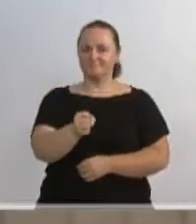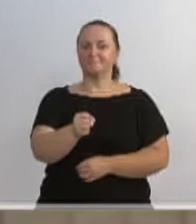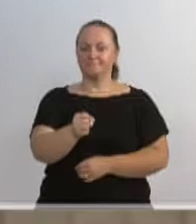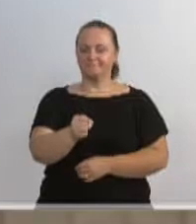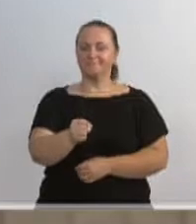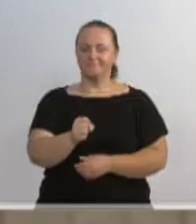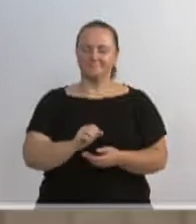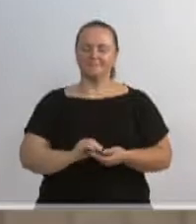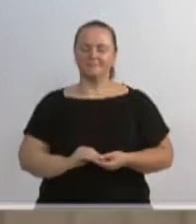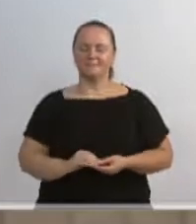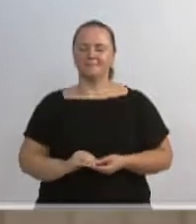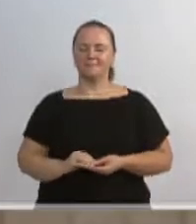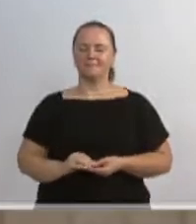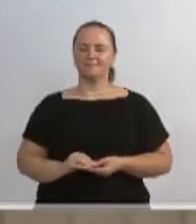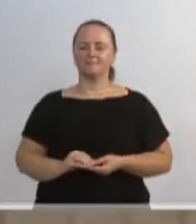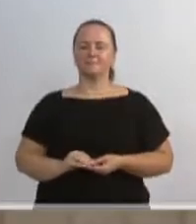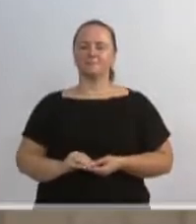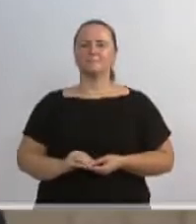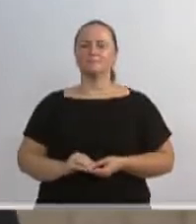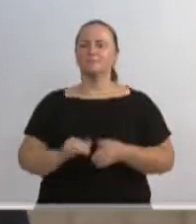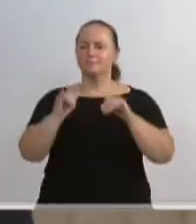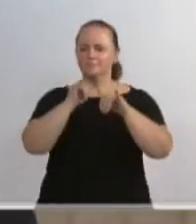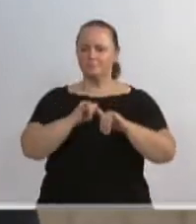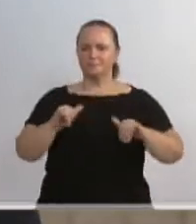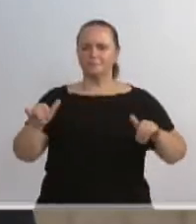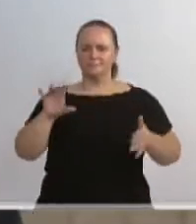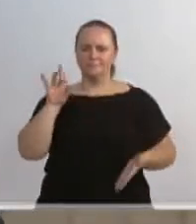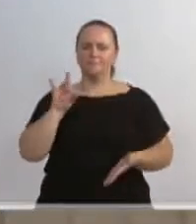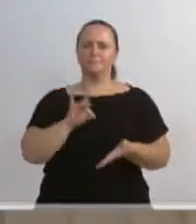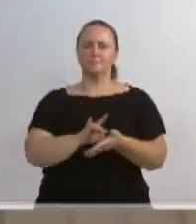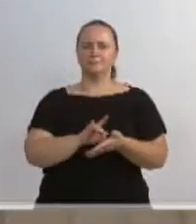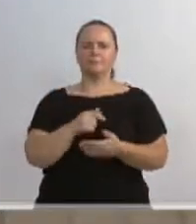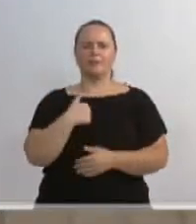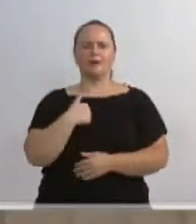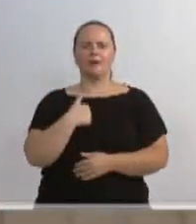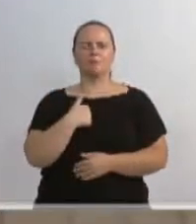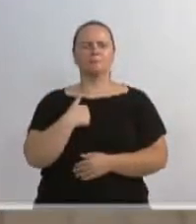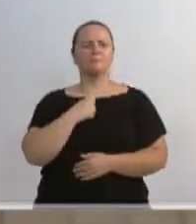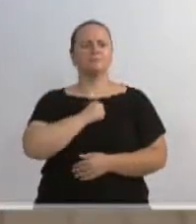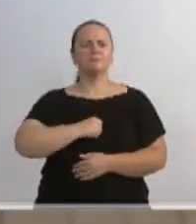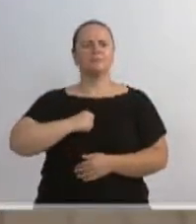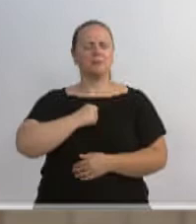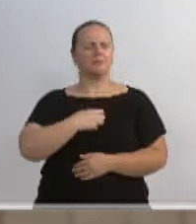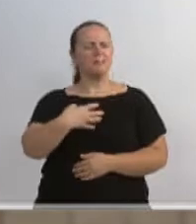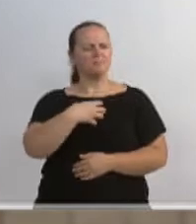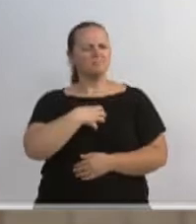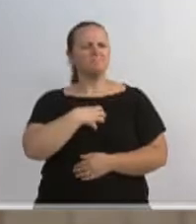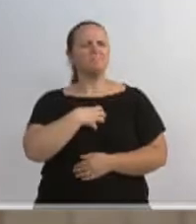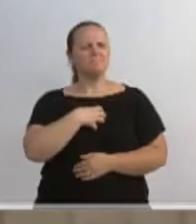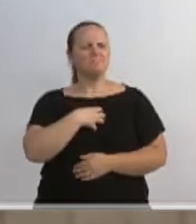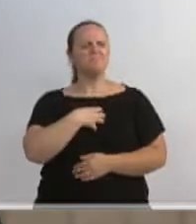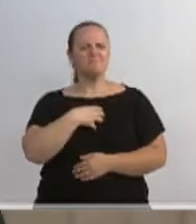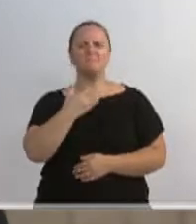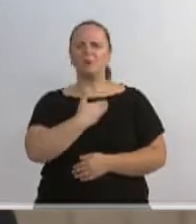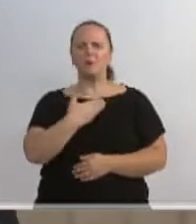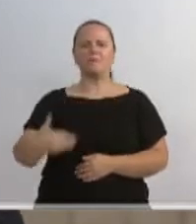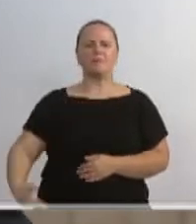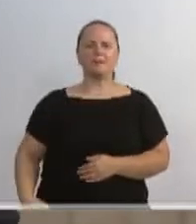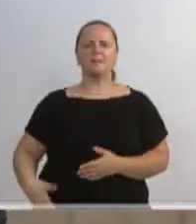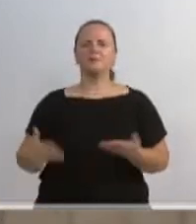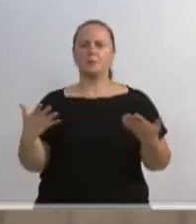da CIB, e gostaria de dizer a todos que senti falta do nosso governador. Senti falta do nosso governador,